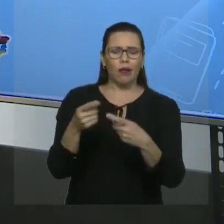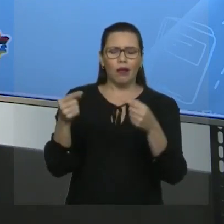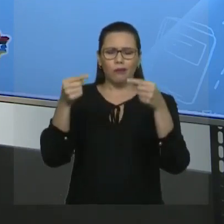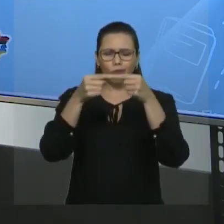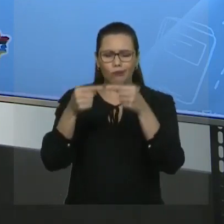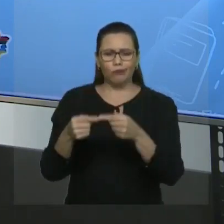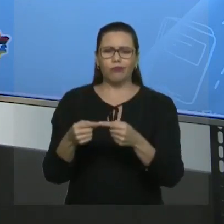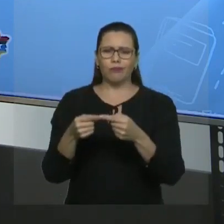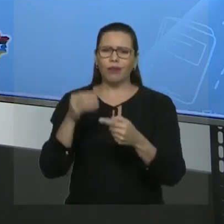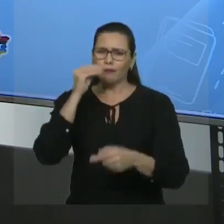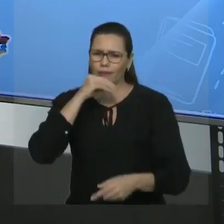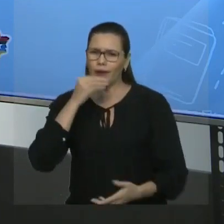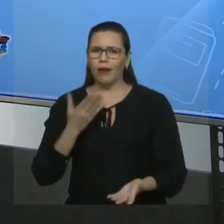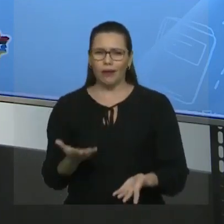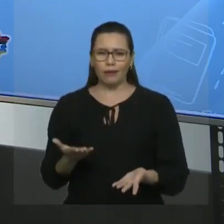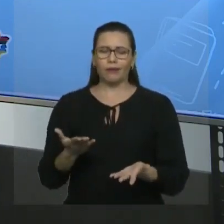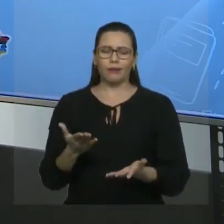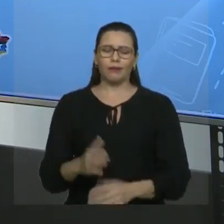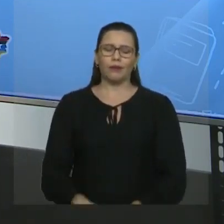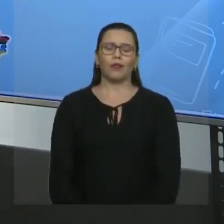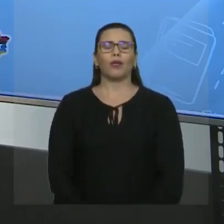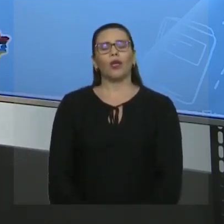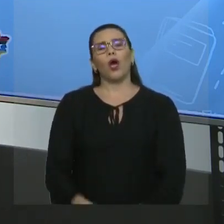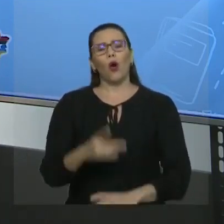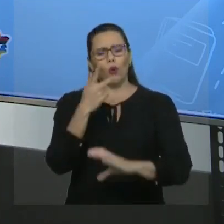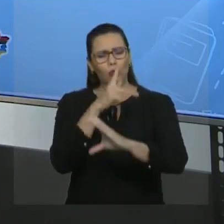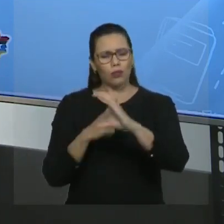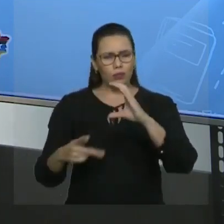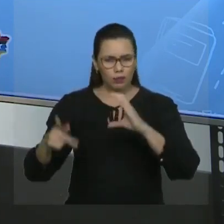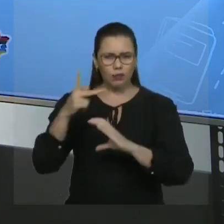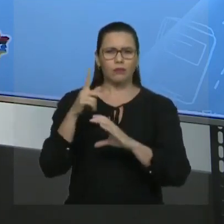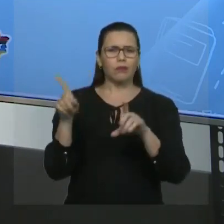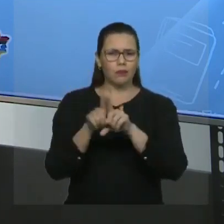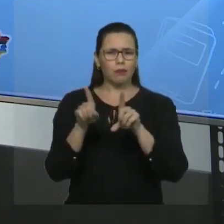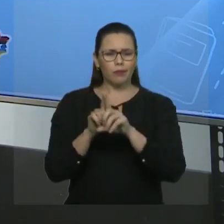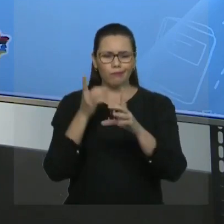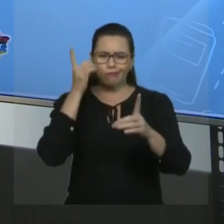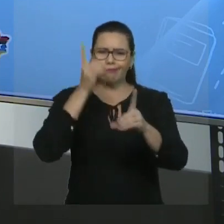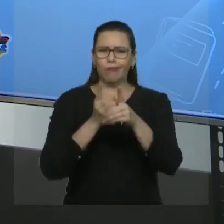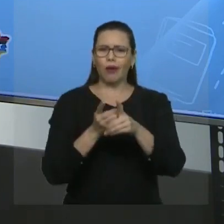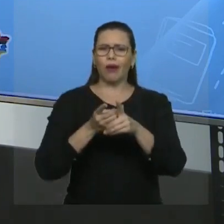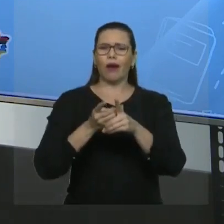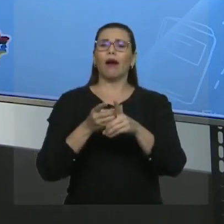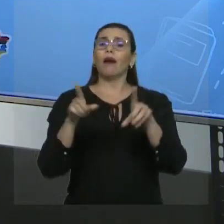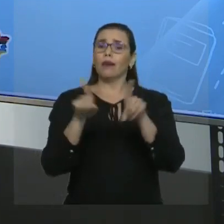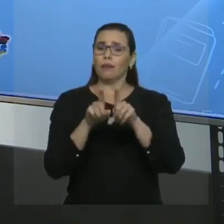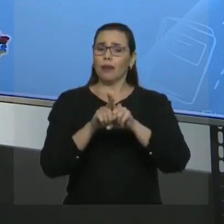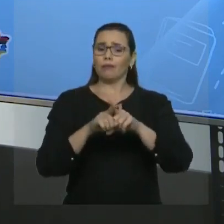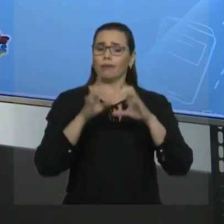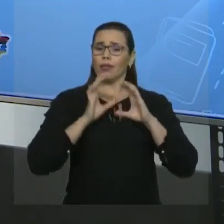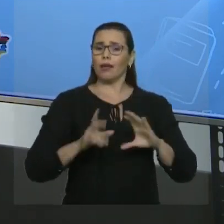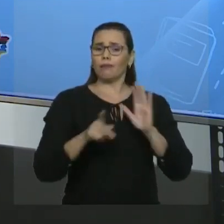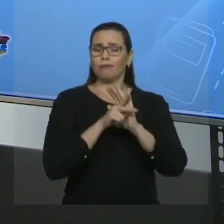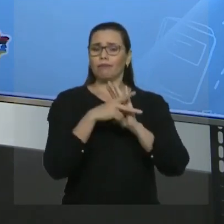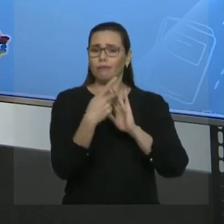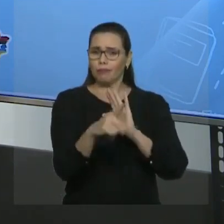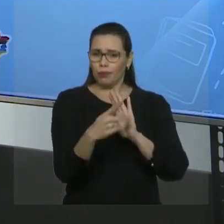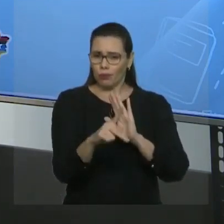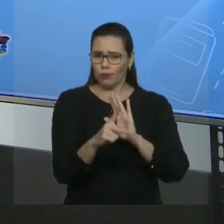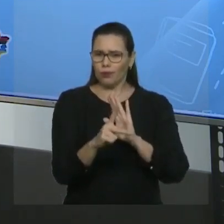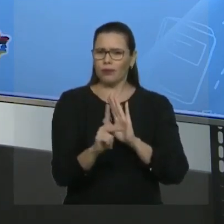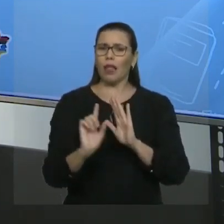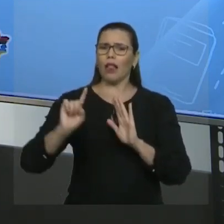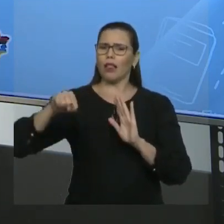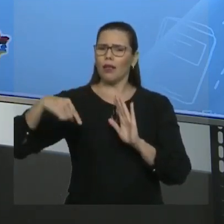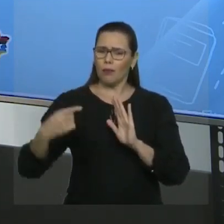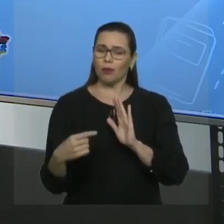classificamos os hidrocarbonetos, a identificar a função, classificamos, vimos propriedades dos hidrocarbonetos e começamos